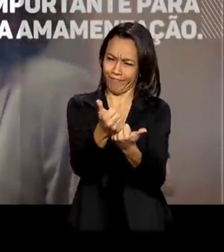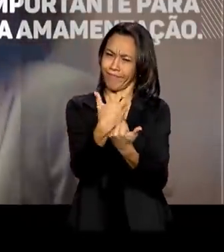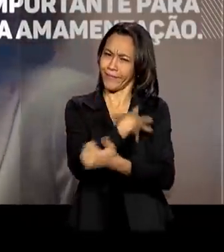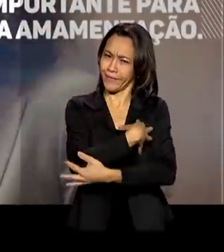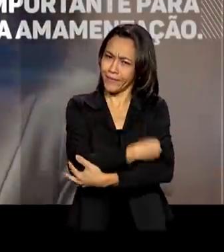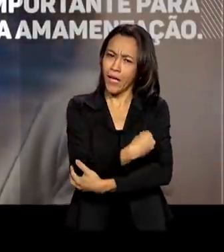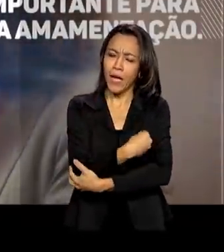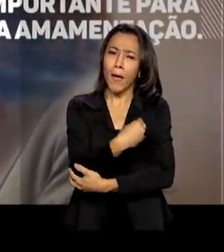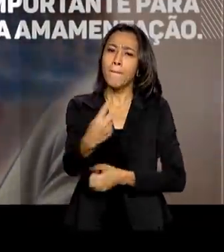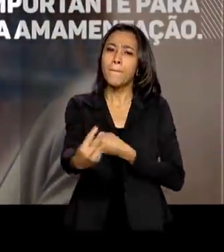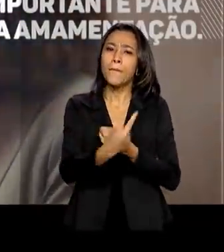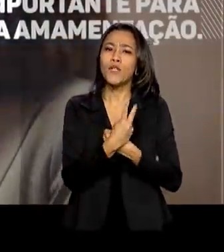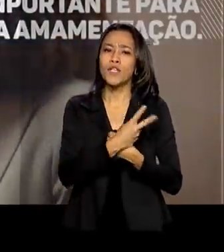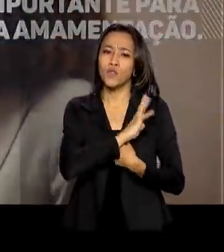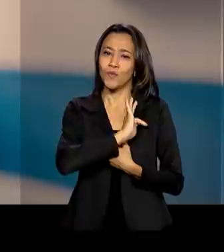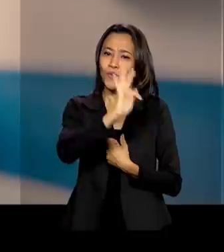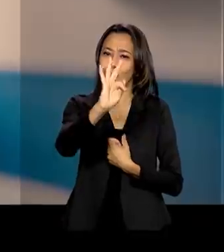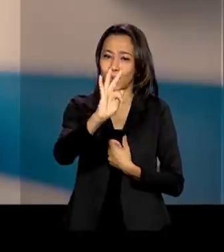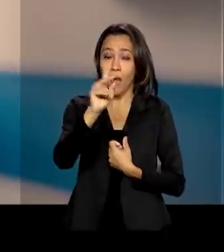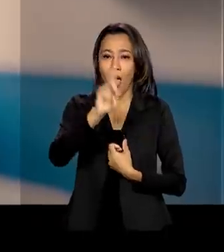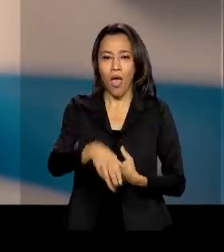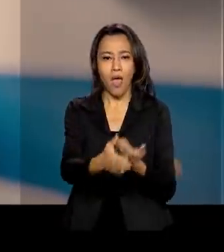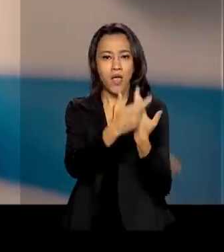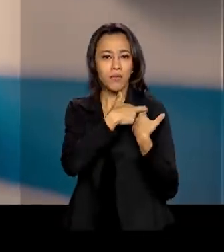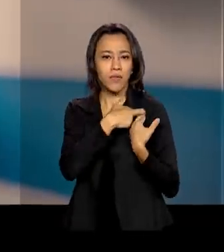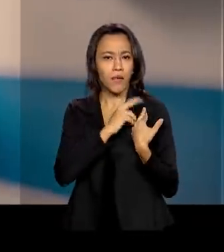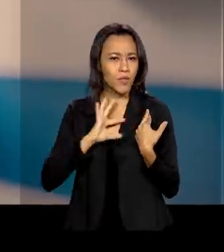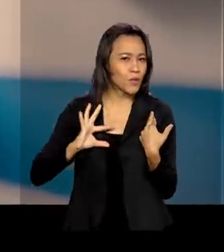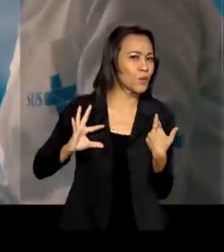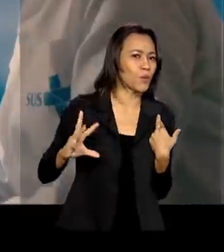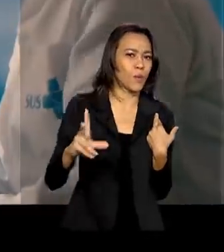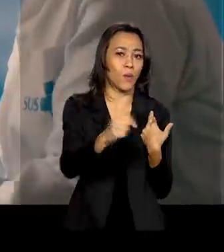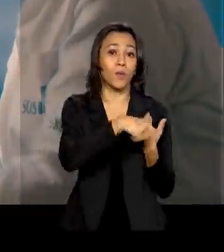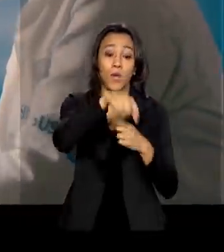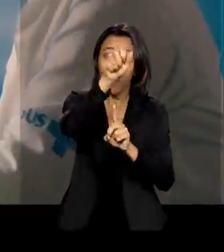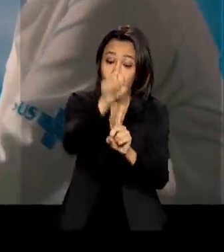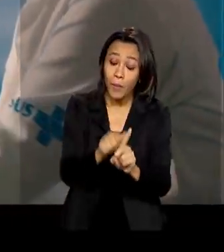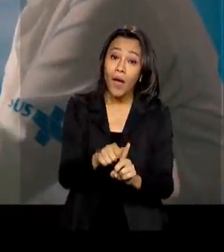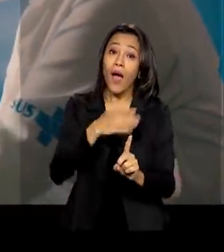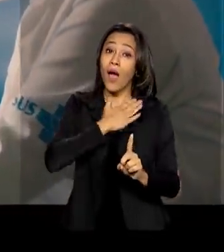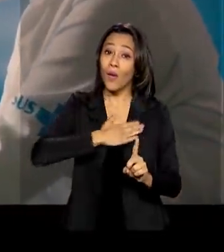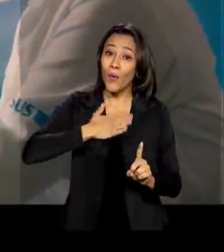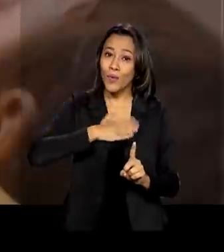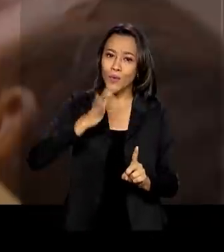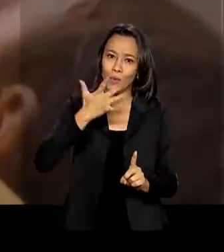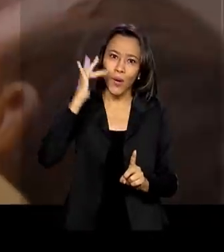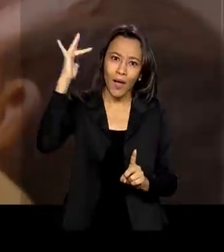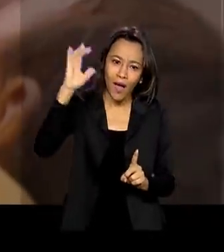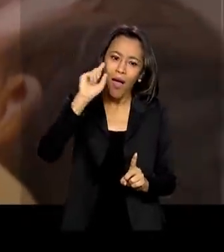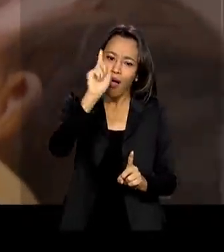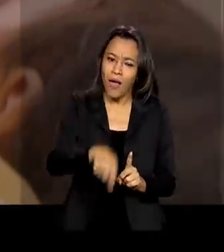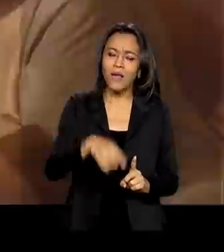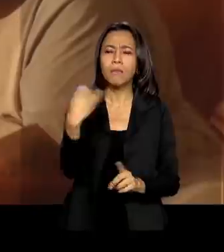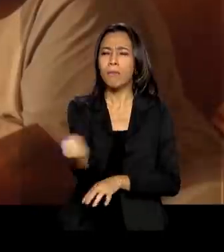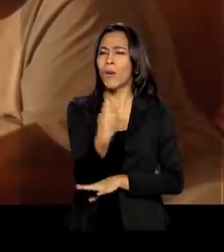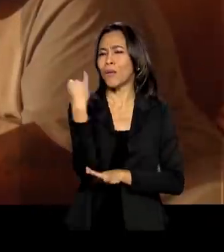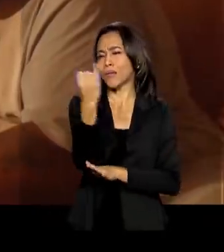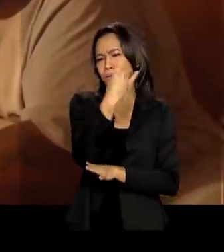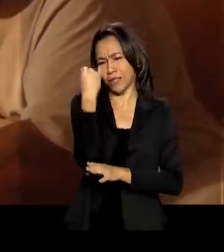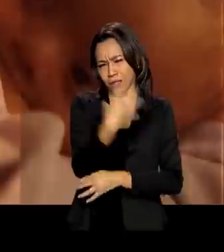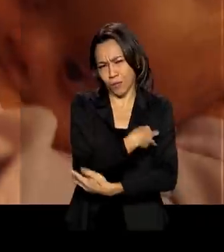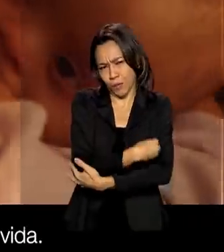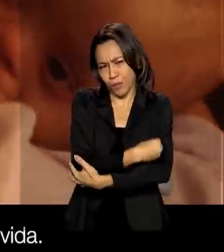Proteger o futuro é um papel de todos. É o agosto dourado, mês dedicado à conscientização da importância da